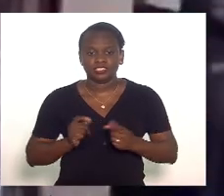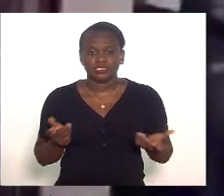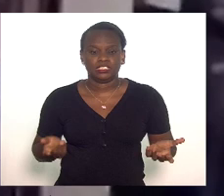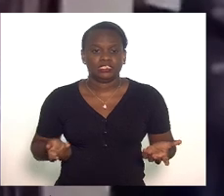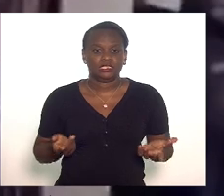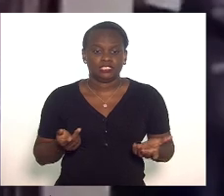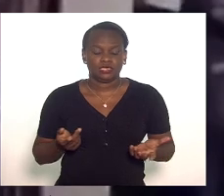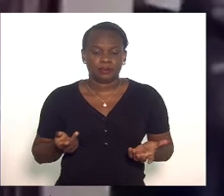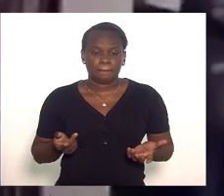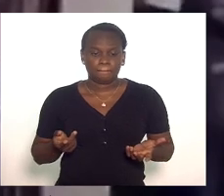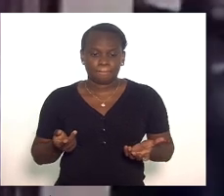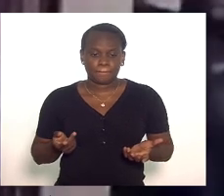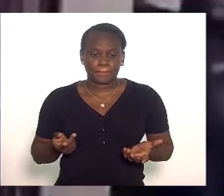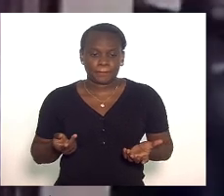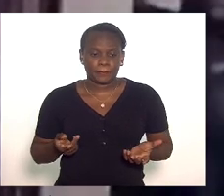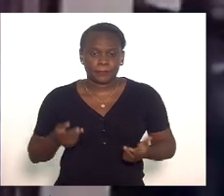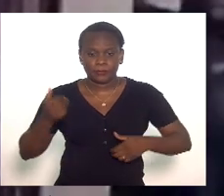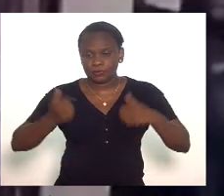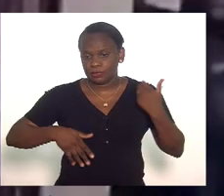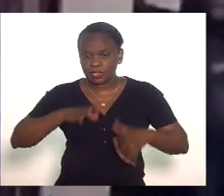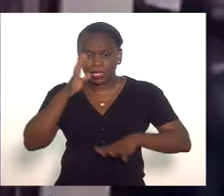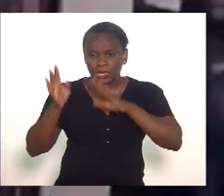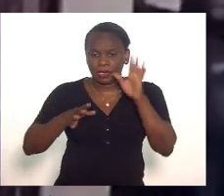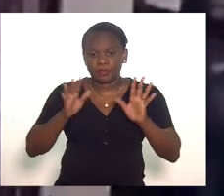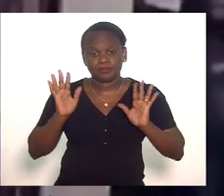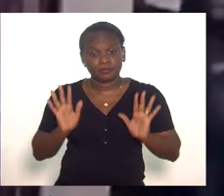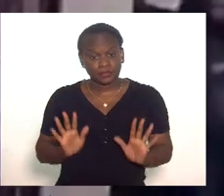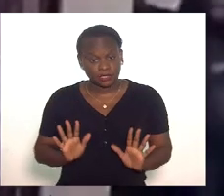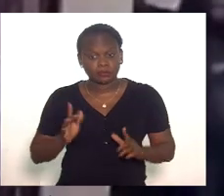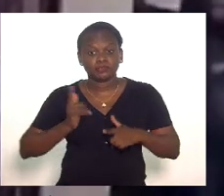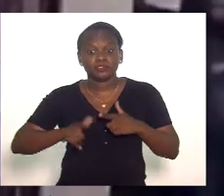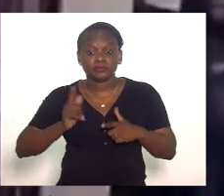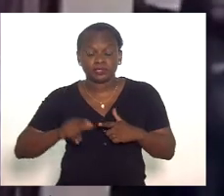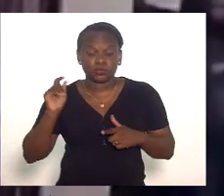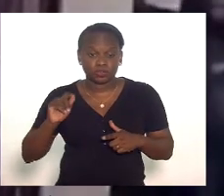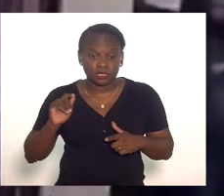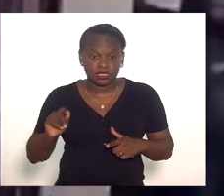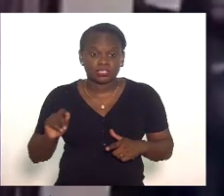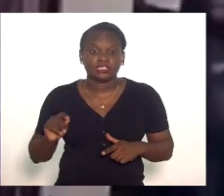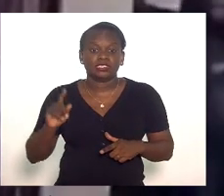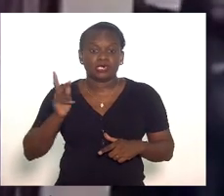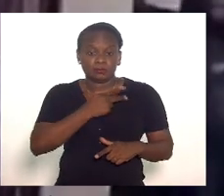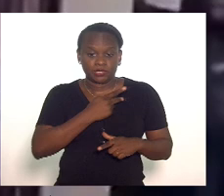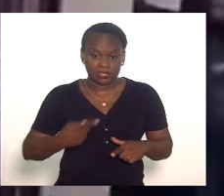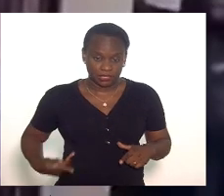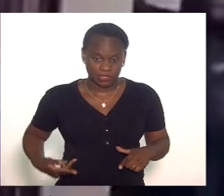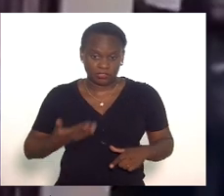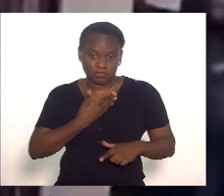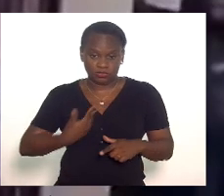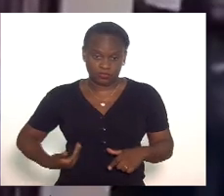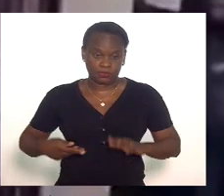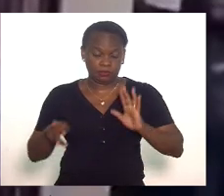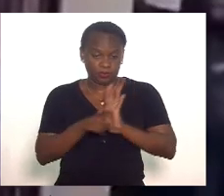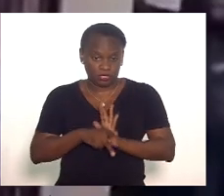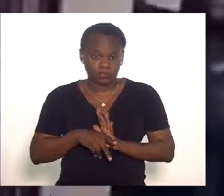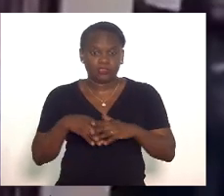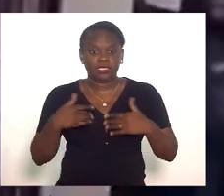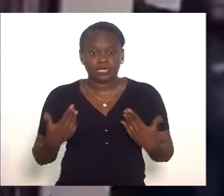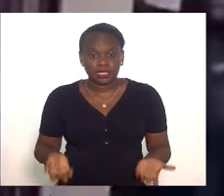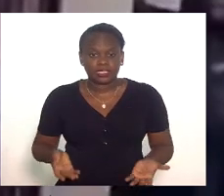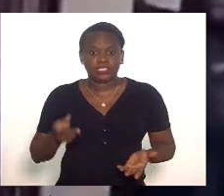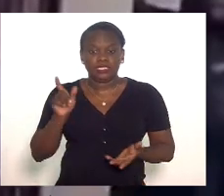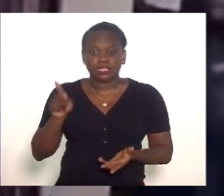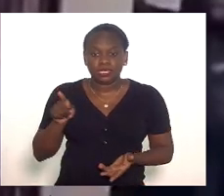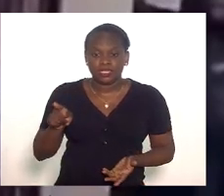de se falar absurdo mas o problema é que trata-se do presidente da república trata-se deste